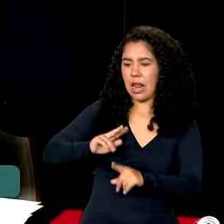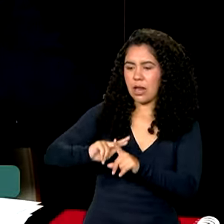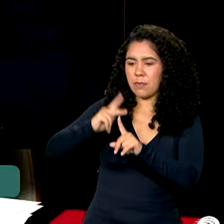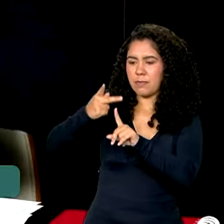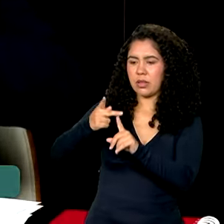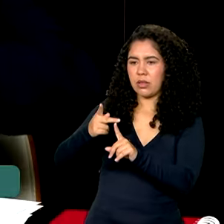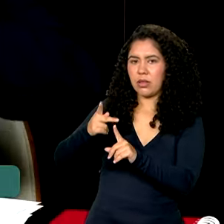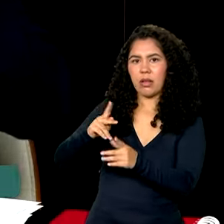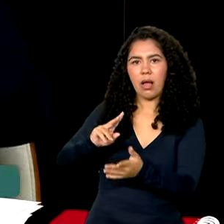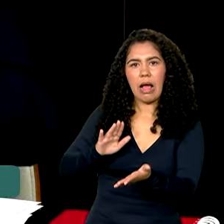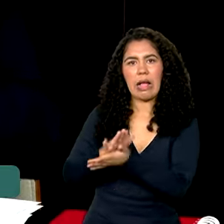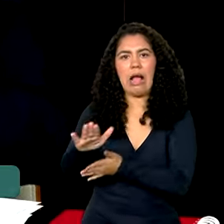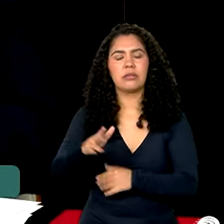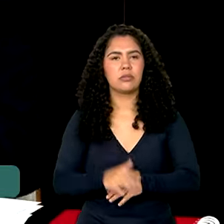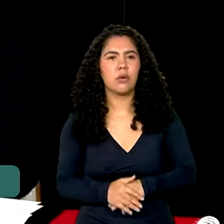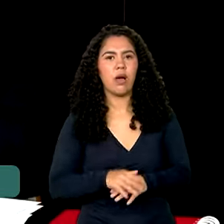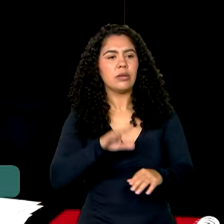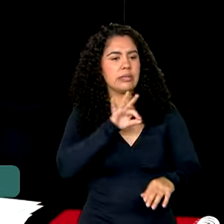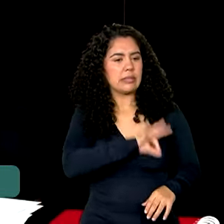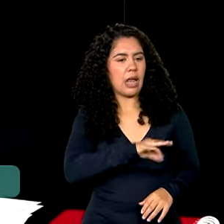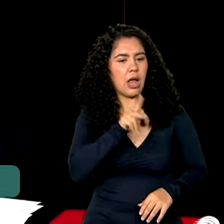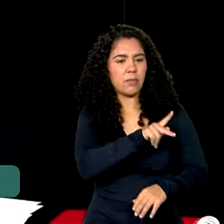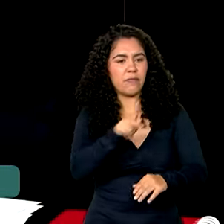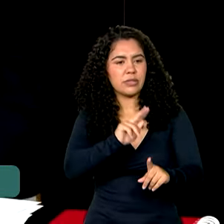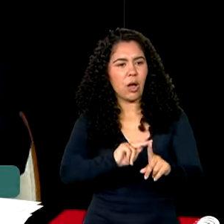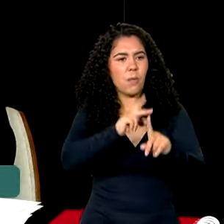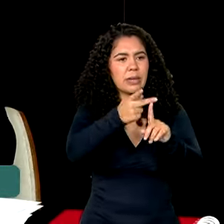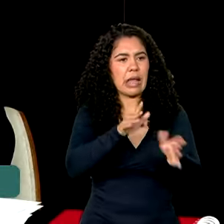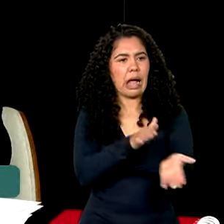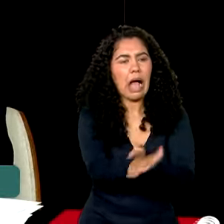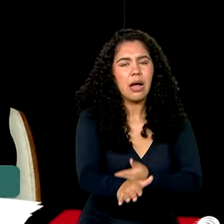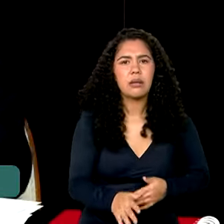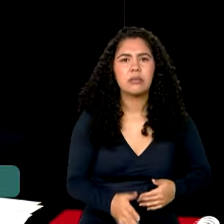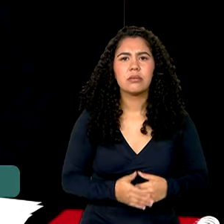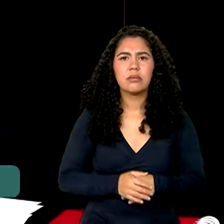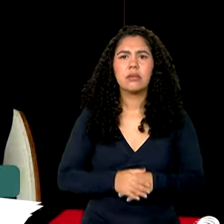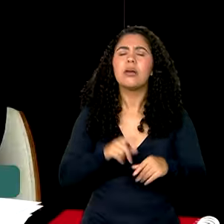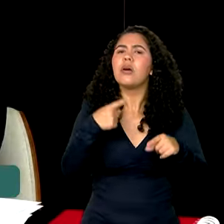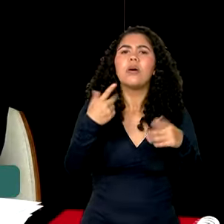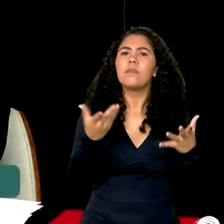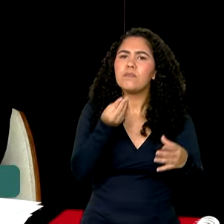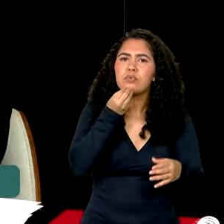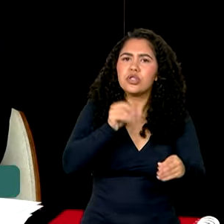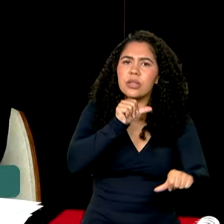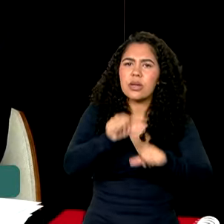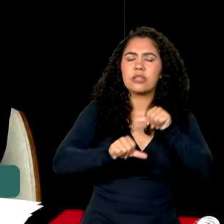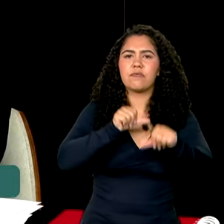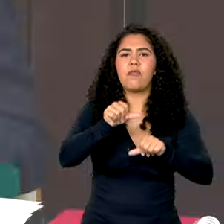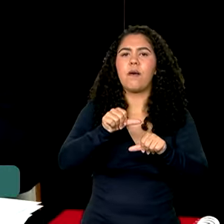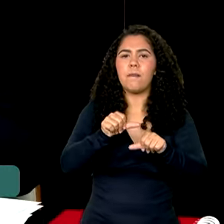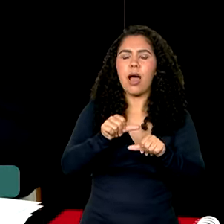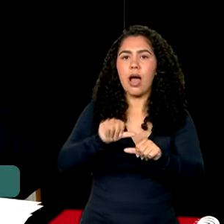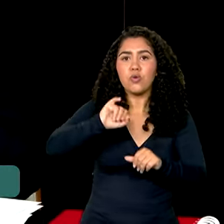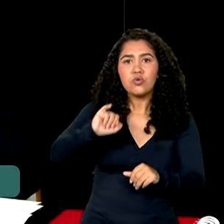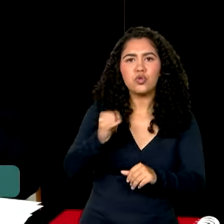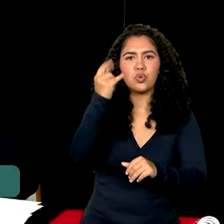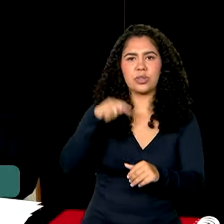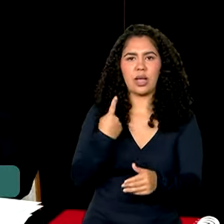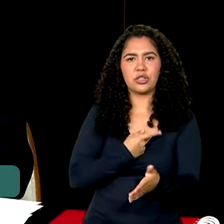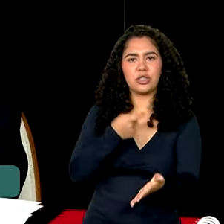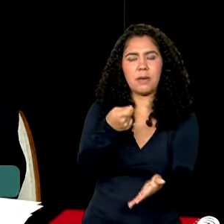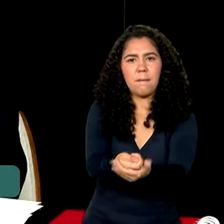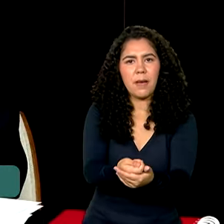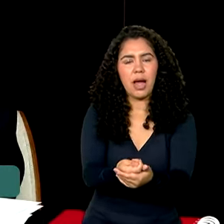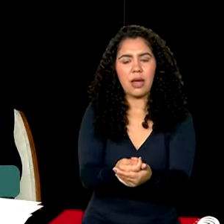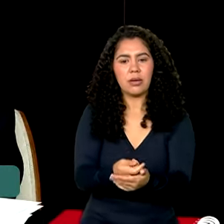garto. Vai aumentar o professor é garto. Vai aumentar... E por que que não transforma em garto a taxa de juros que nós pagamos? Foi uma pena que o